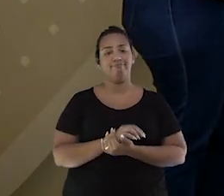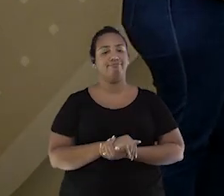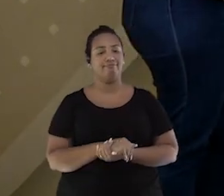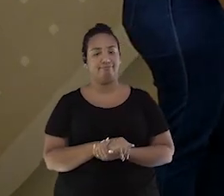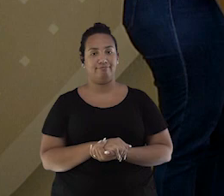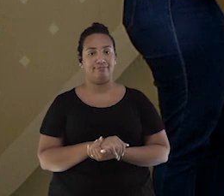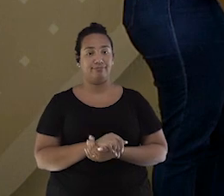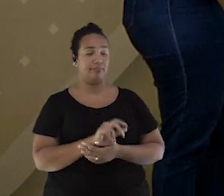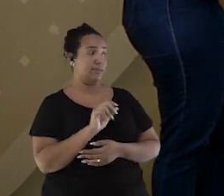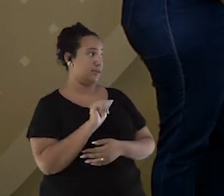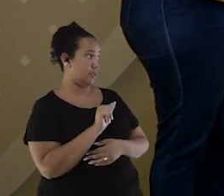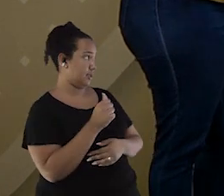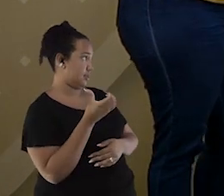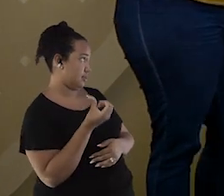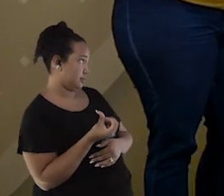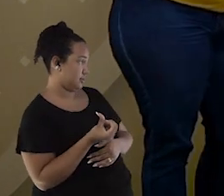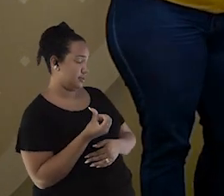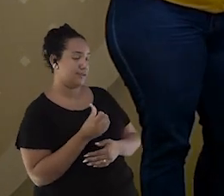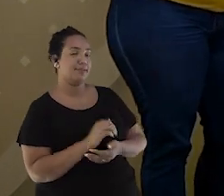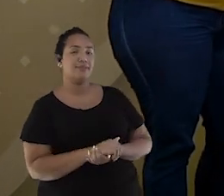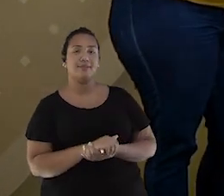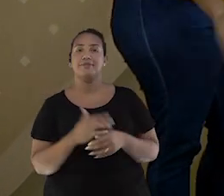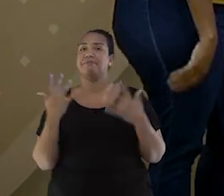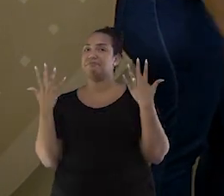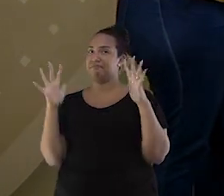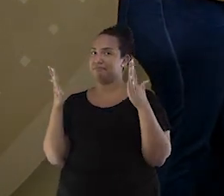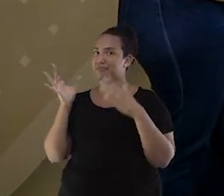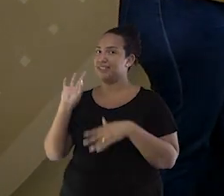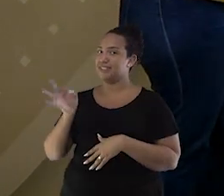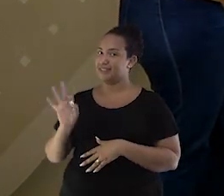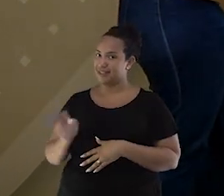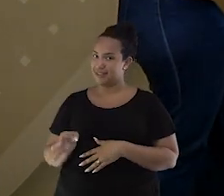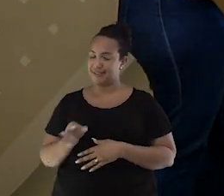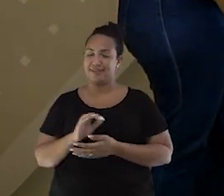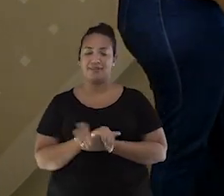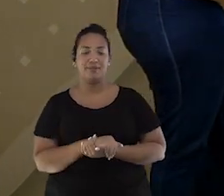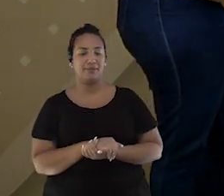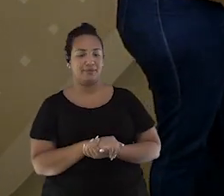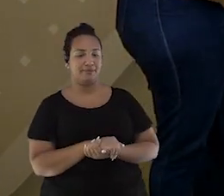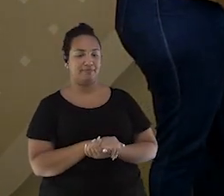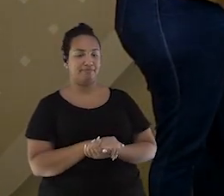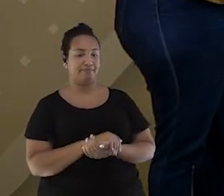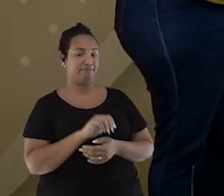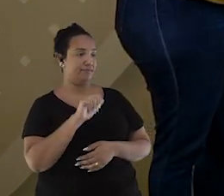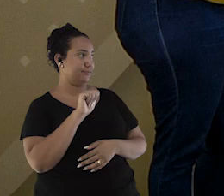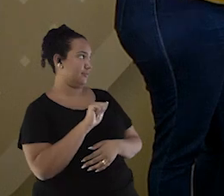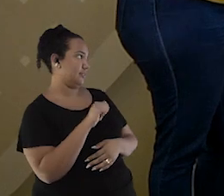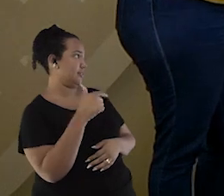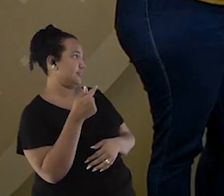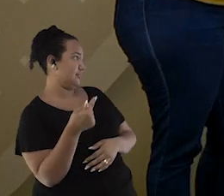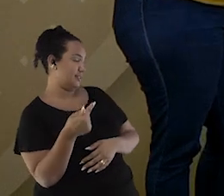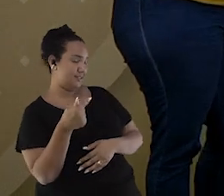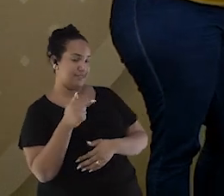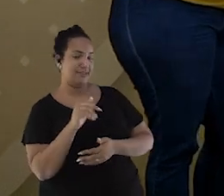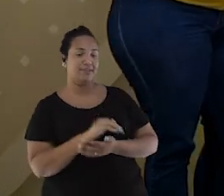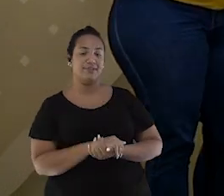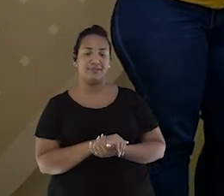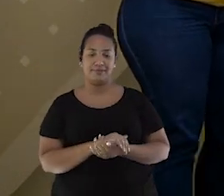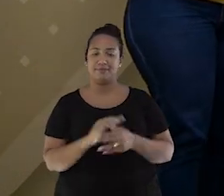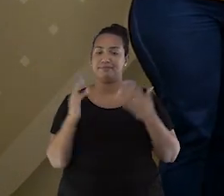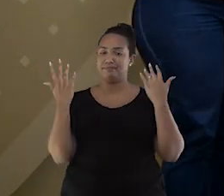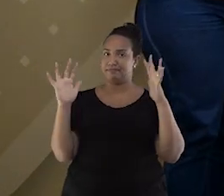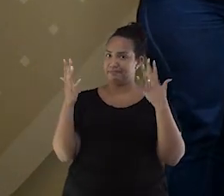A6. A6. A6. Acertou. A7. E A7. E A7. aí.